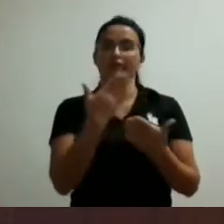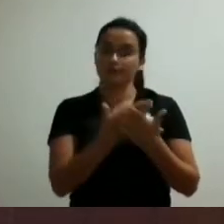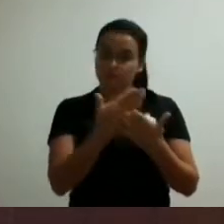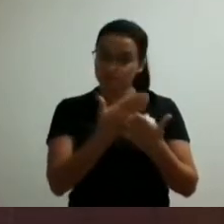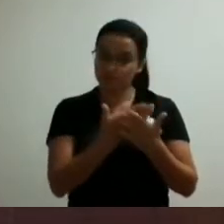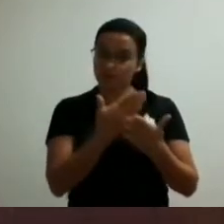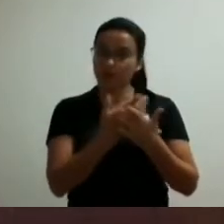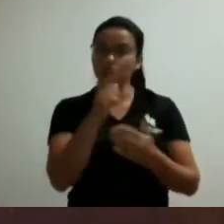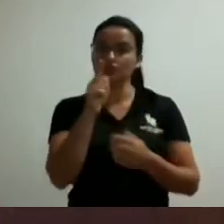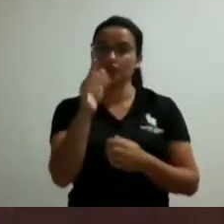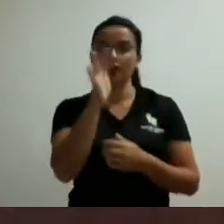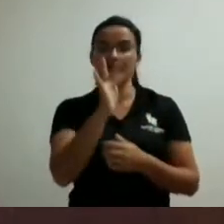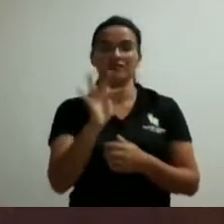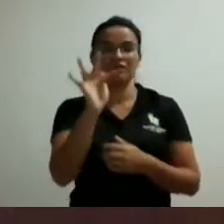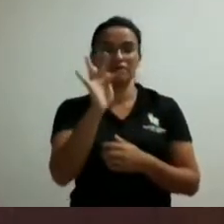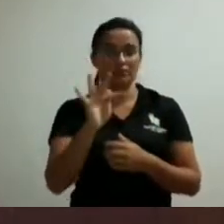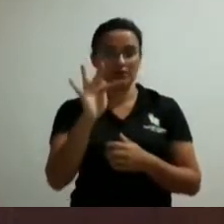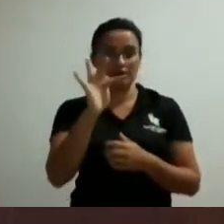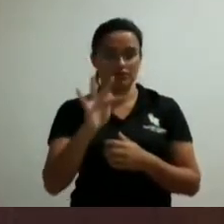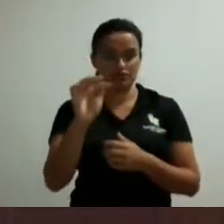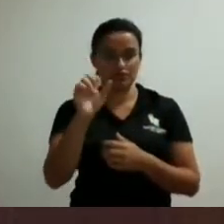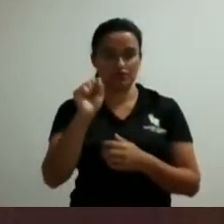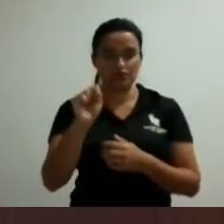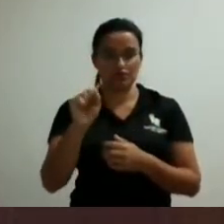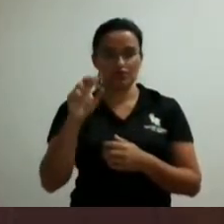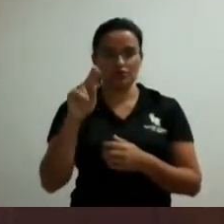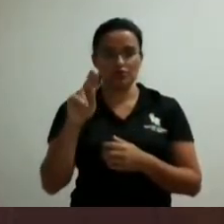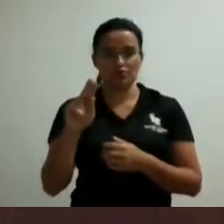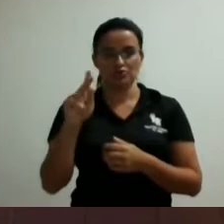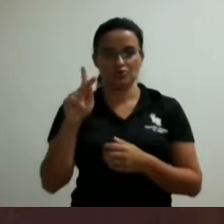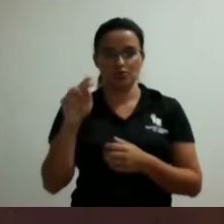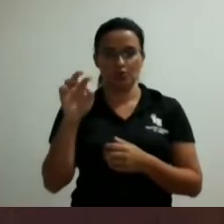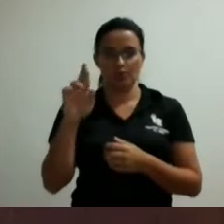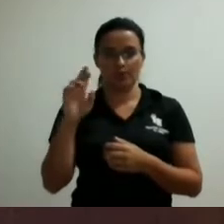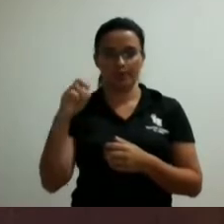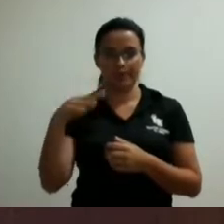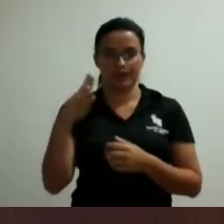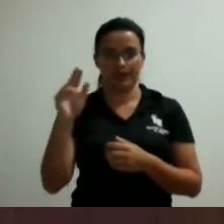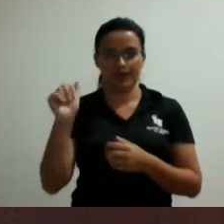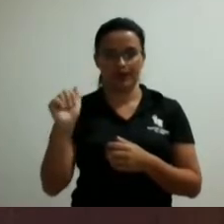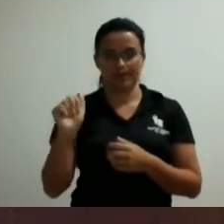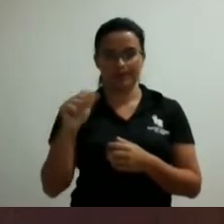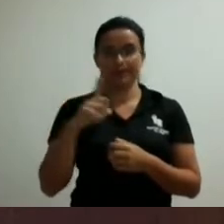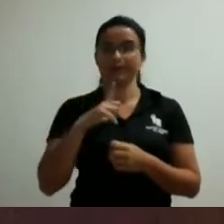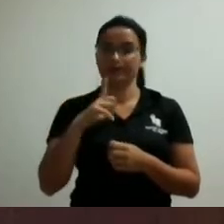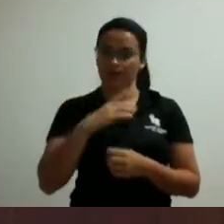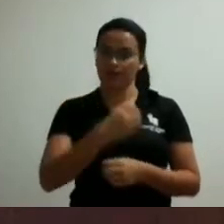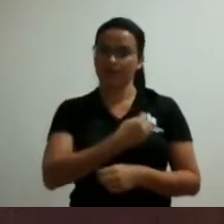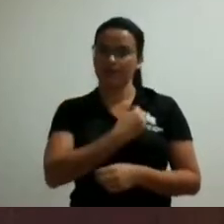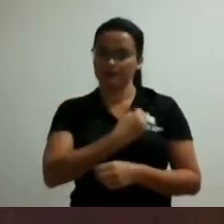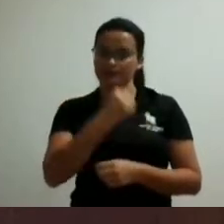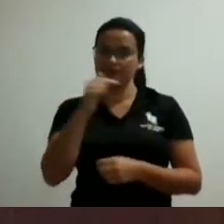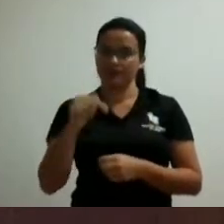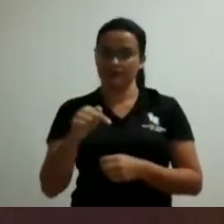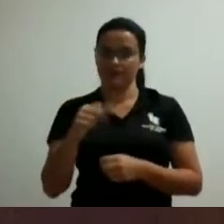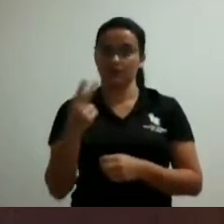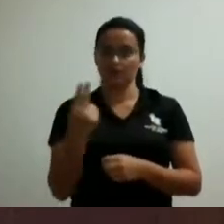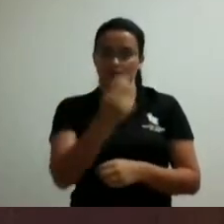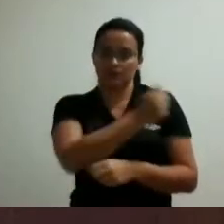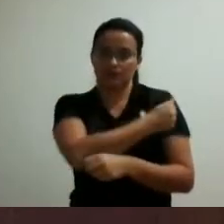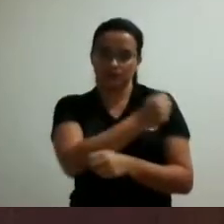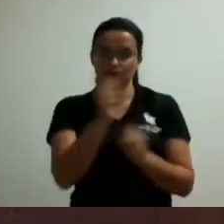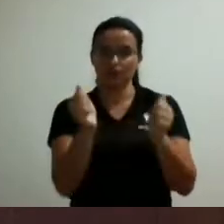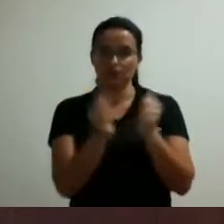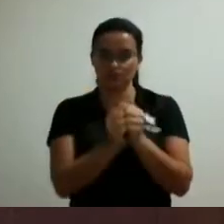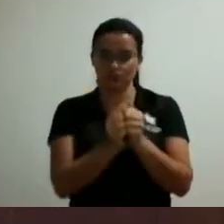a presença de dois alunos aqui com a coordenadora professora Adriana Cacerelli muito obrigado professora por